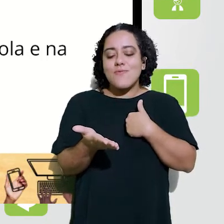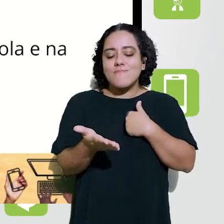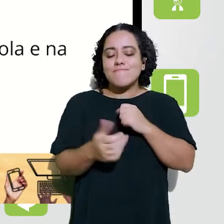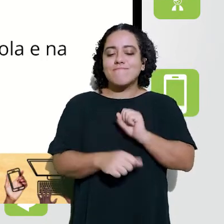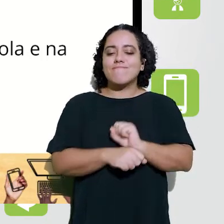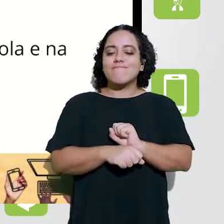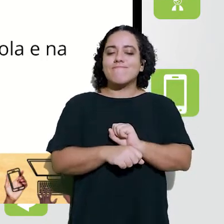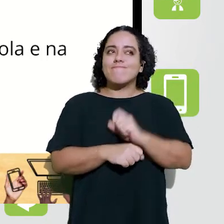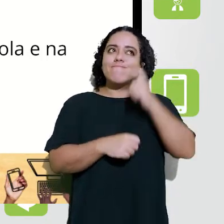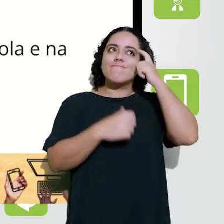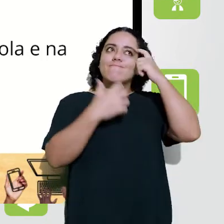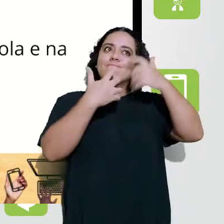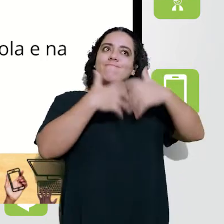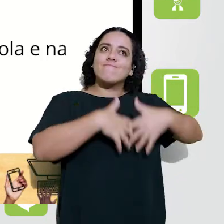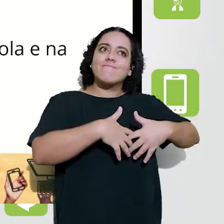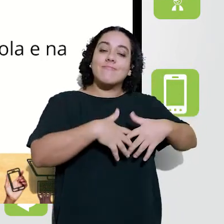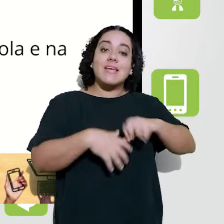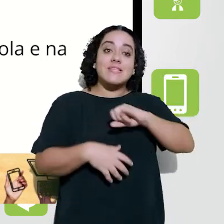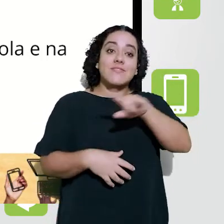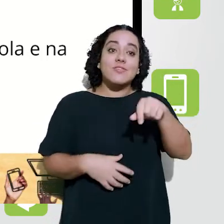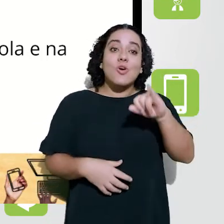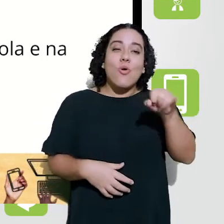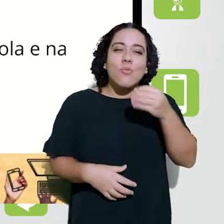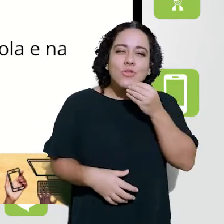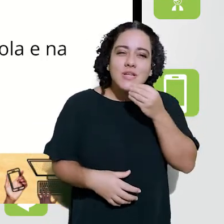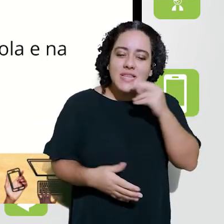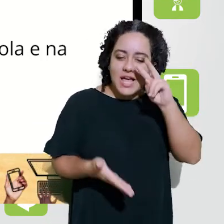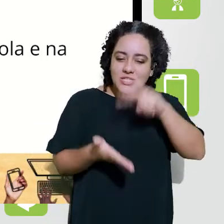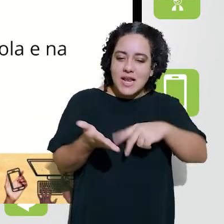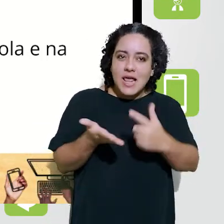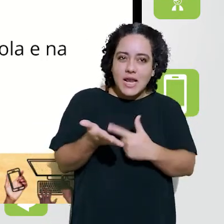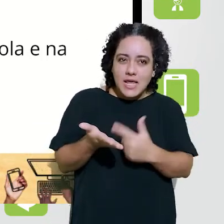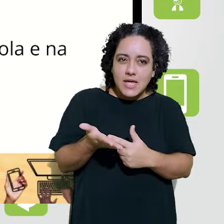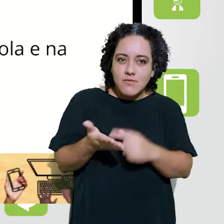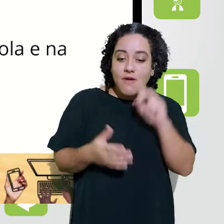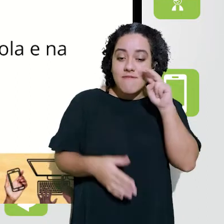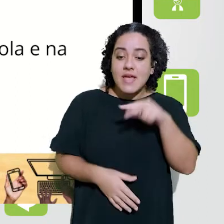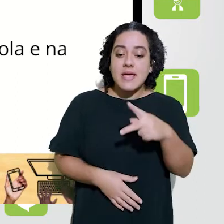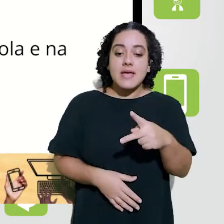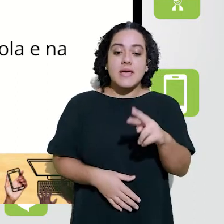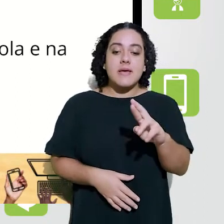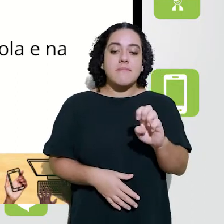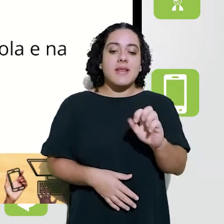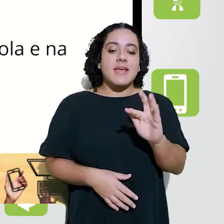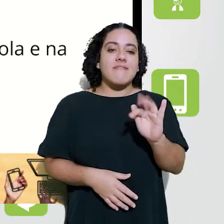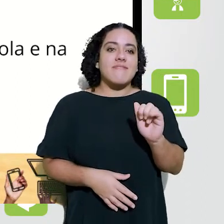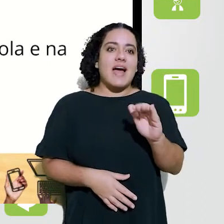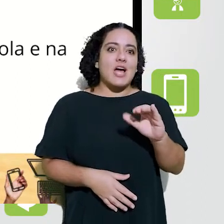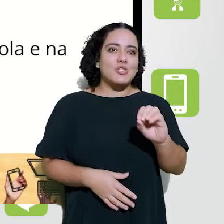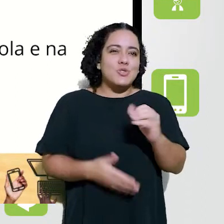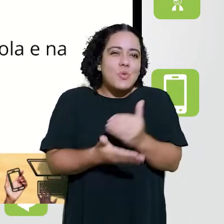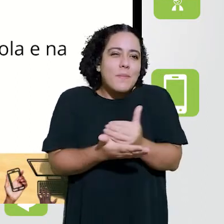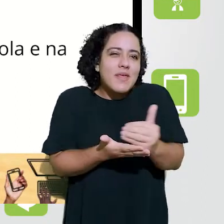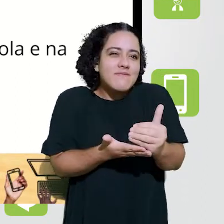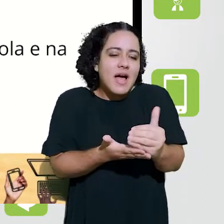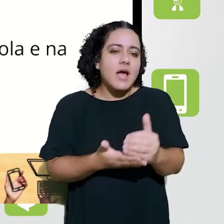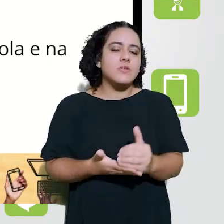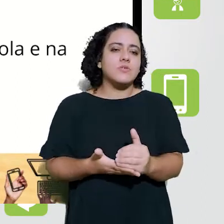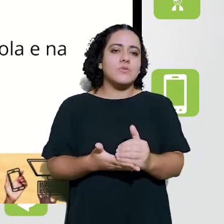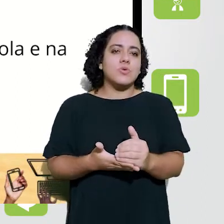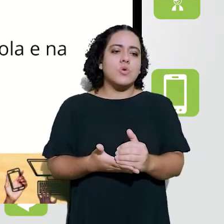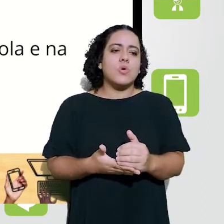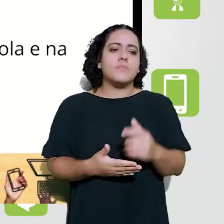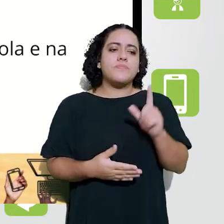no prefácio do livro, né? Quem tem a oportunidade de ler o livro, e se tiver a oportunidade, para um pouquinho no